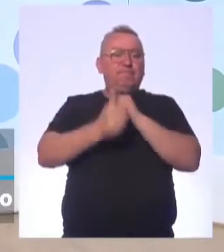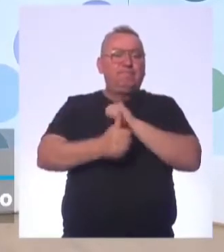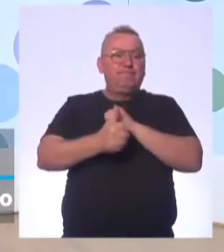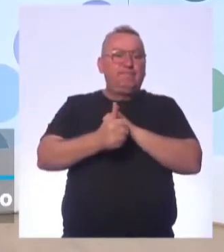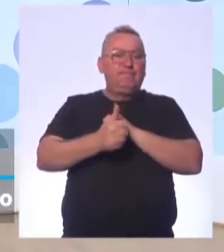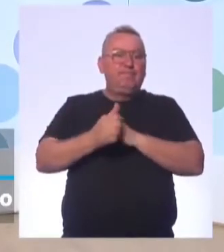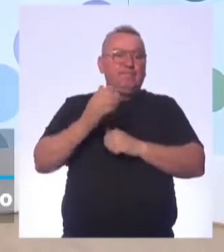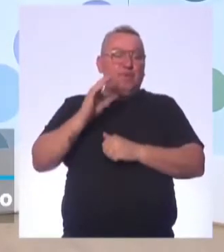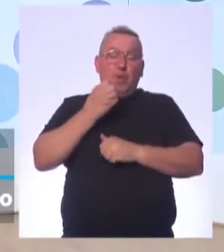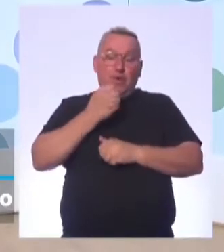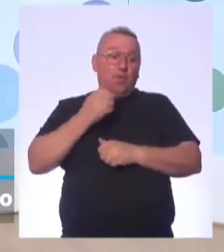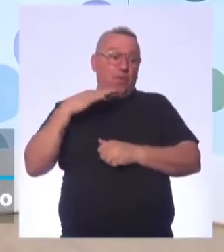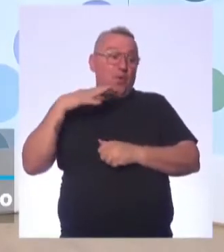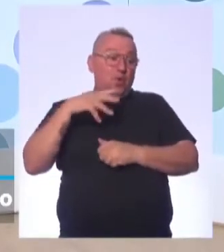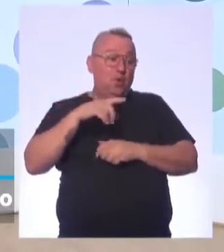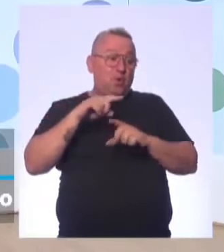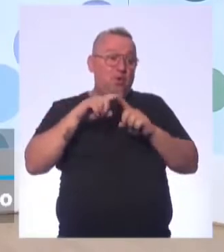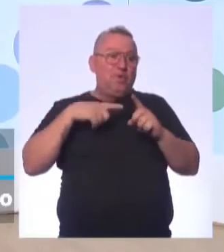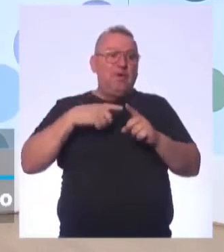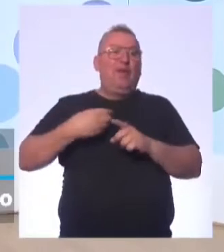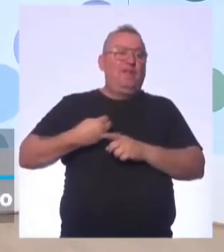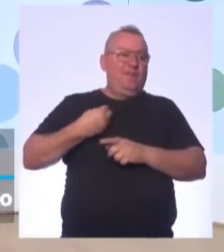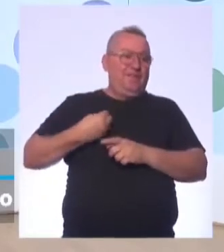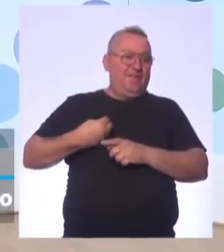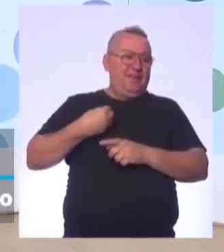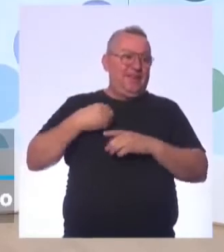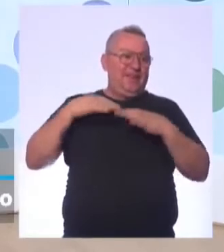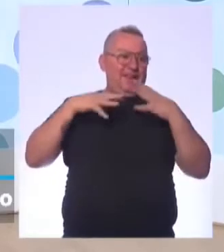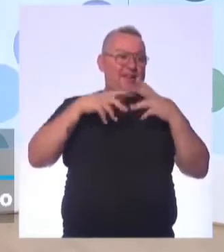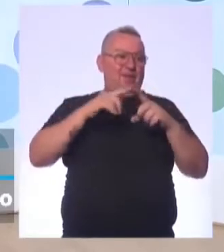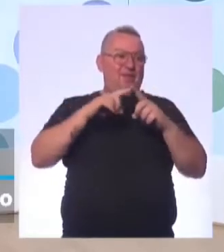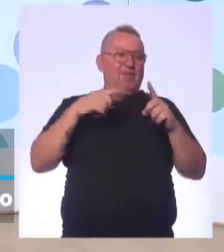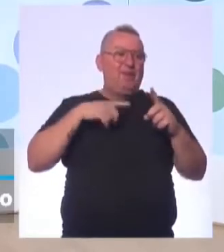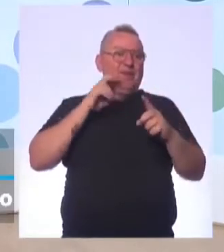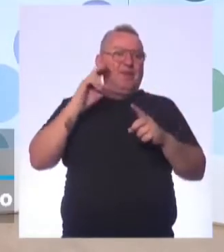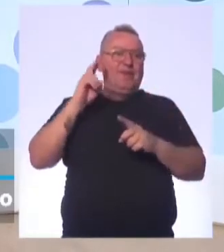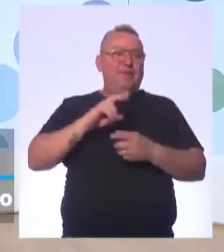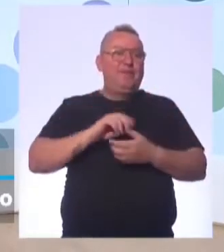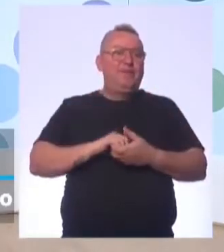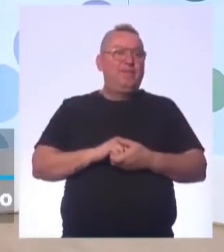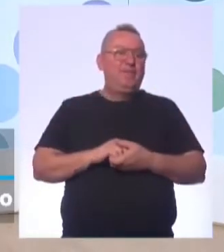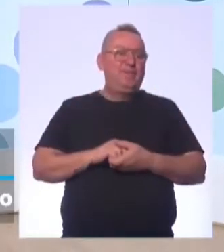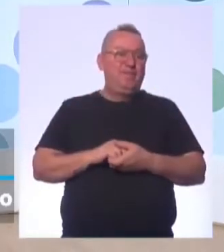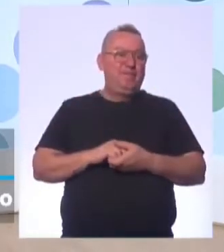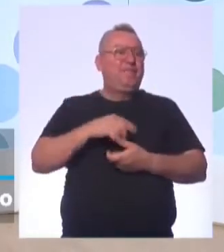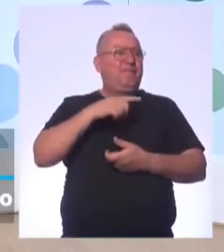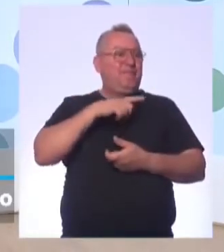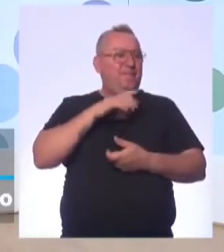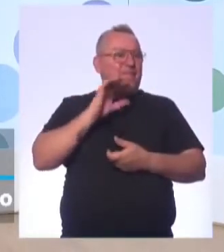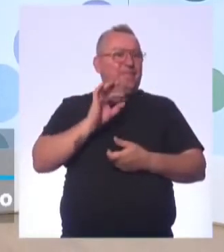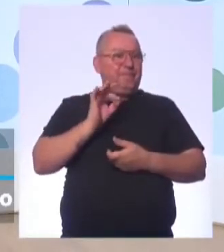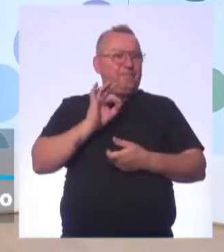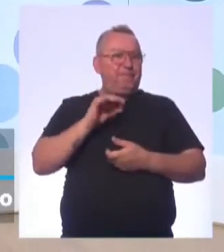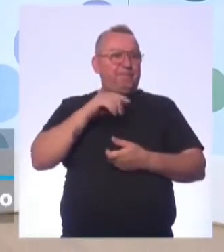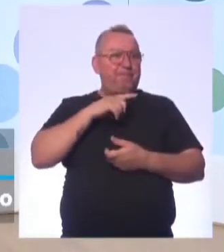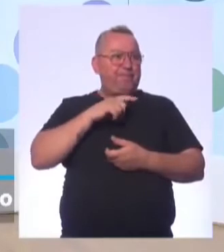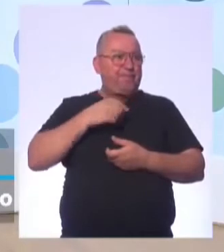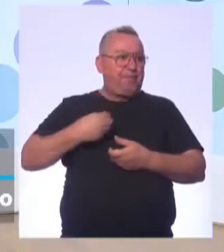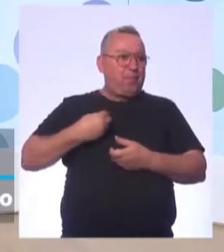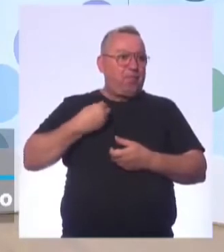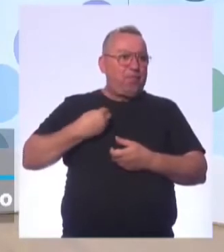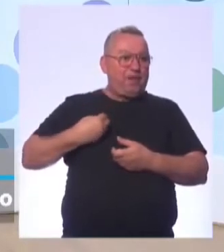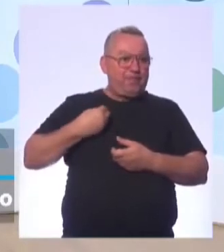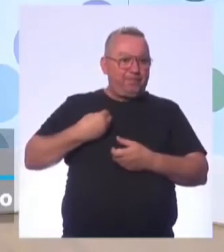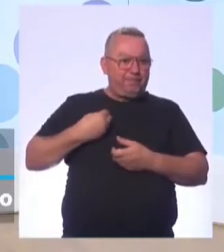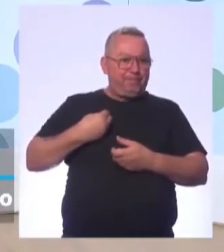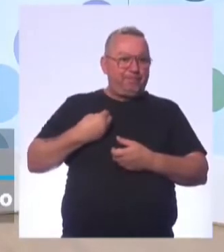que eu seja boa em todos, sabe? Mas eu já vivenciei todos. Mas não tem medalha, não. A medalha deixa que você é. A pergunta é mesmo essa, né? De ter vivenciado.